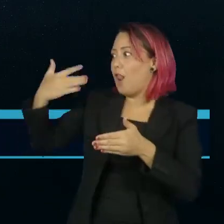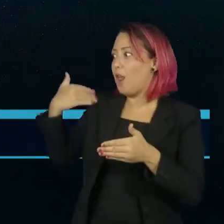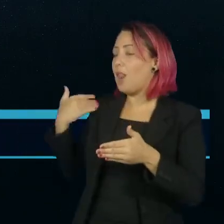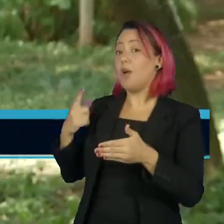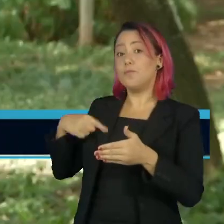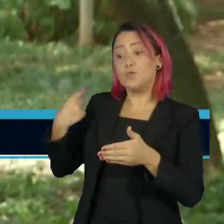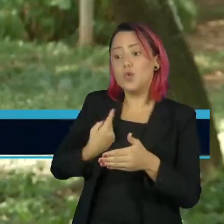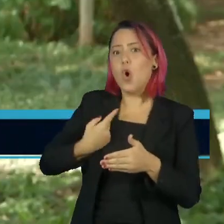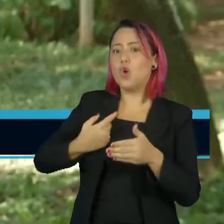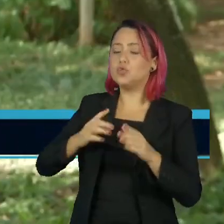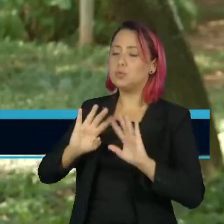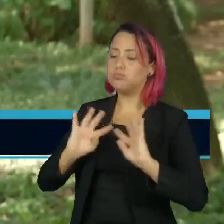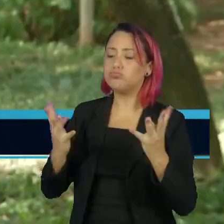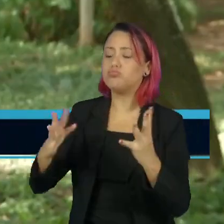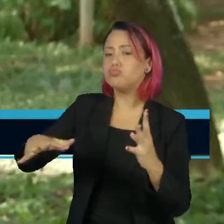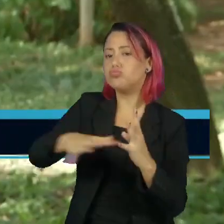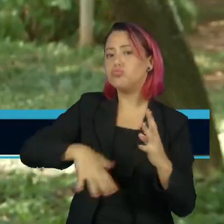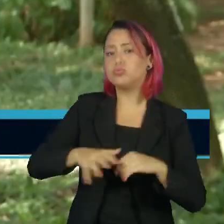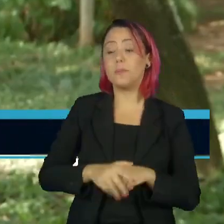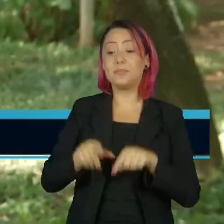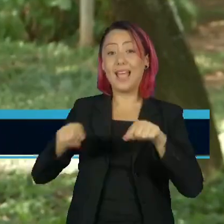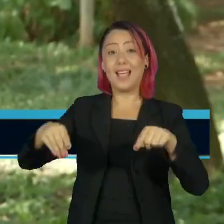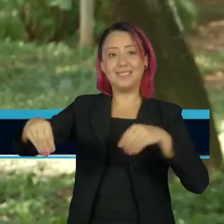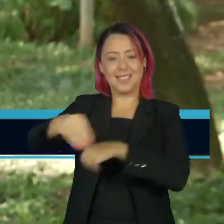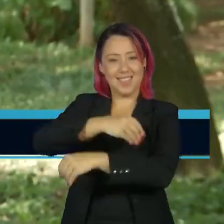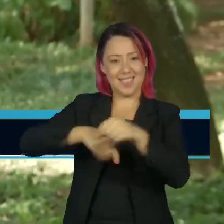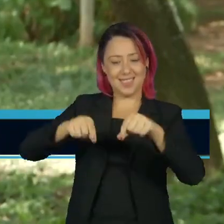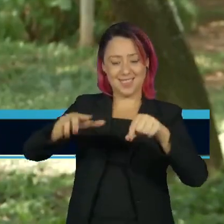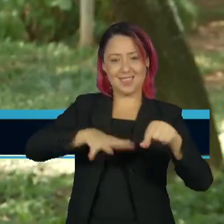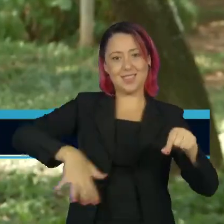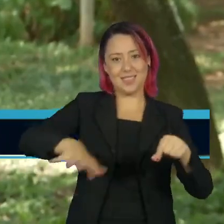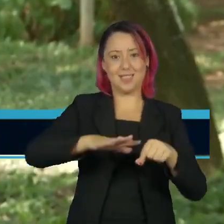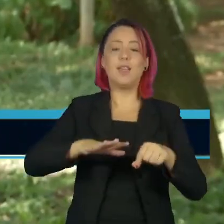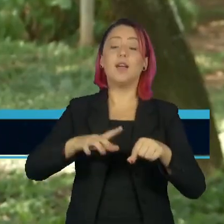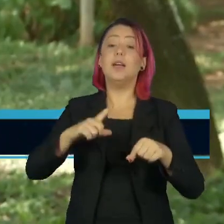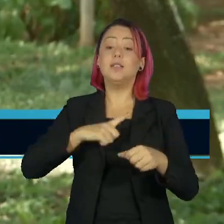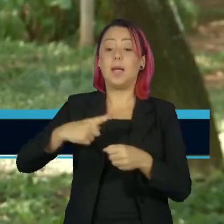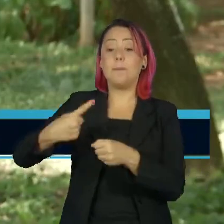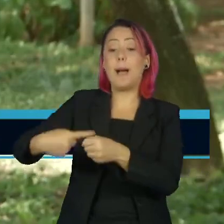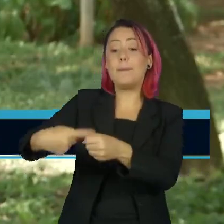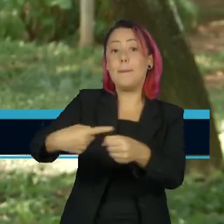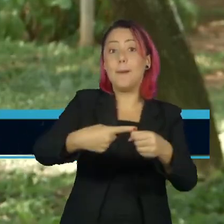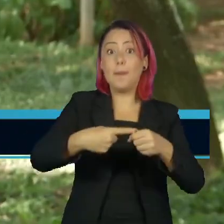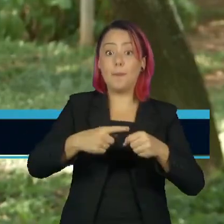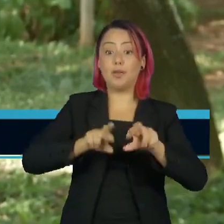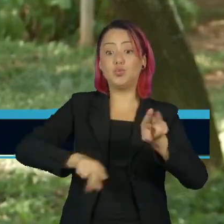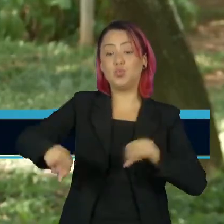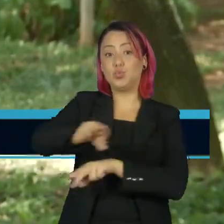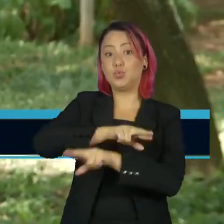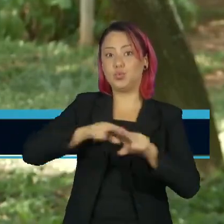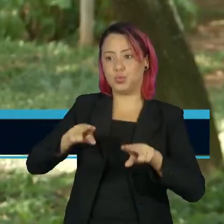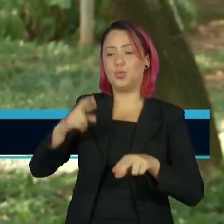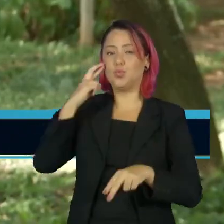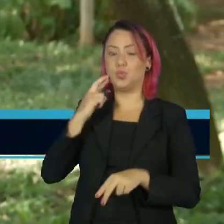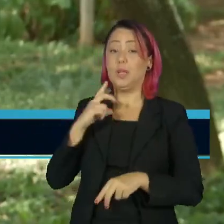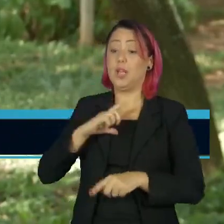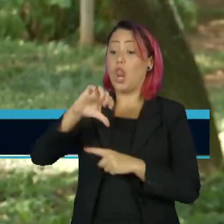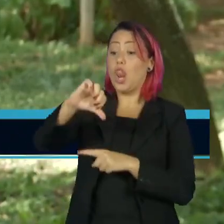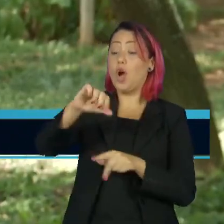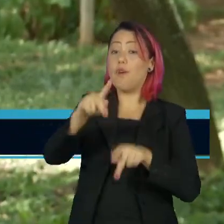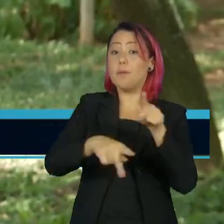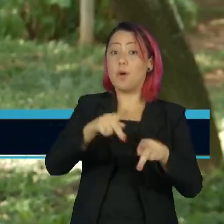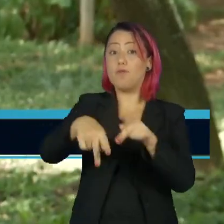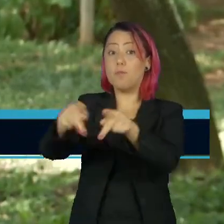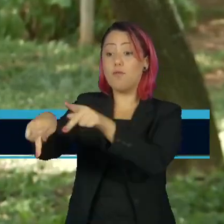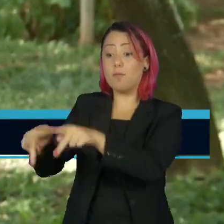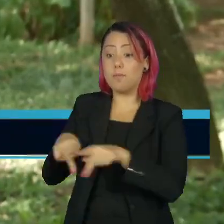nosso território. A terra indígena Uruewawau passa por 12 municípios de Rondônia. Abriga nove povos, incluindo